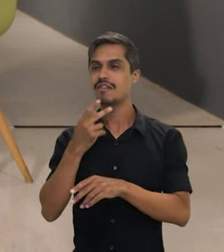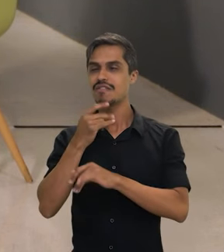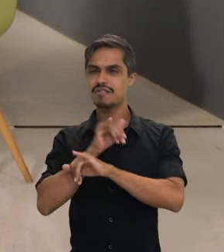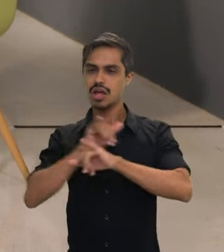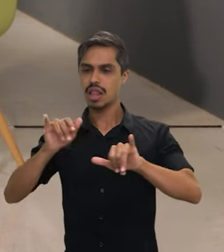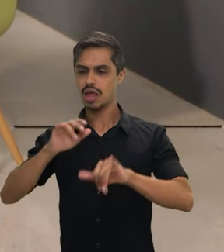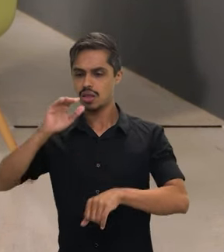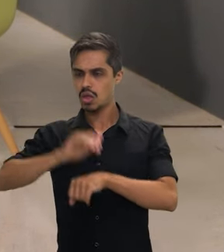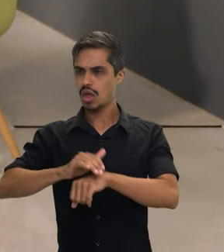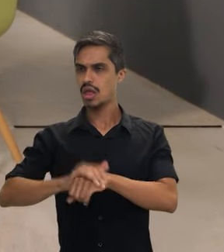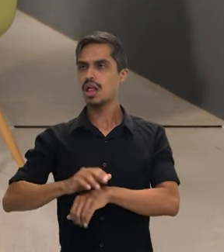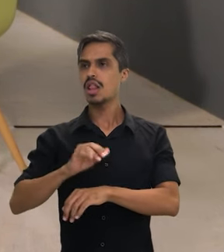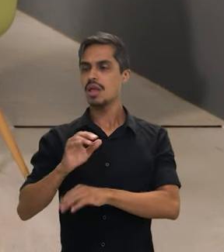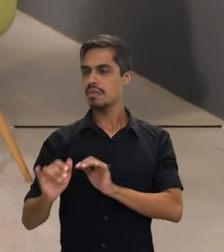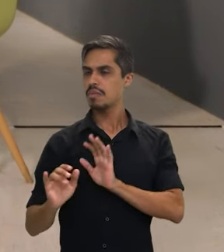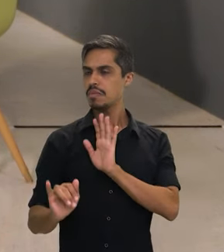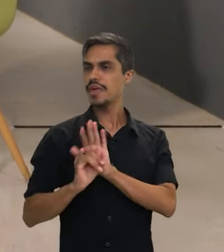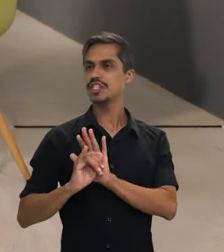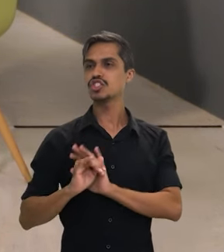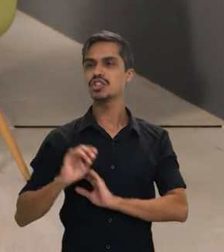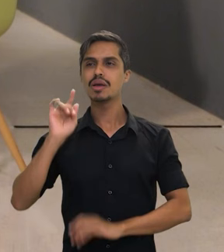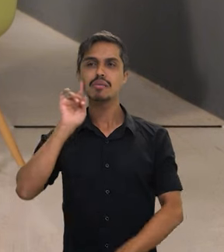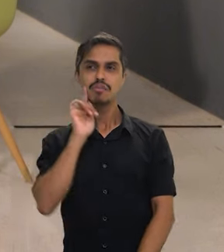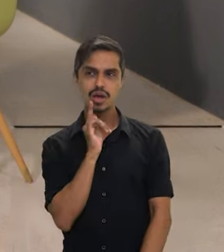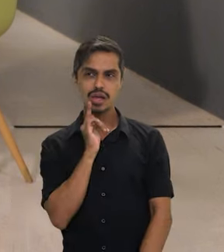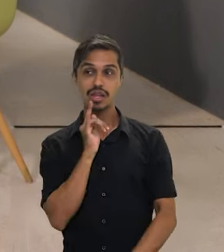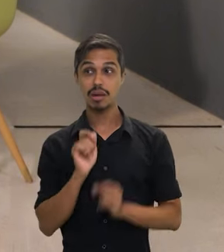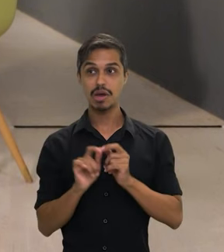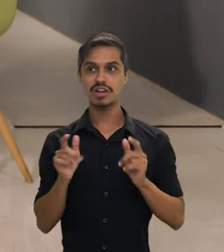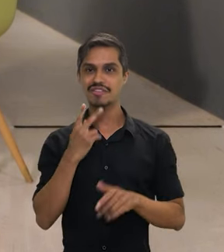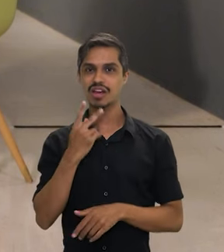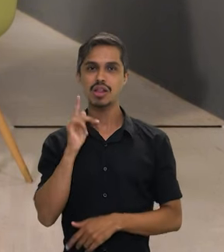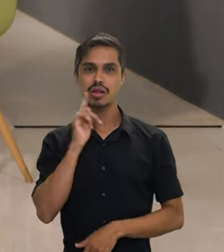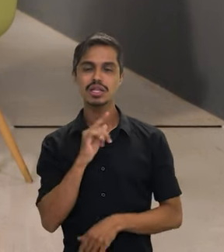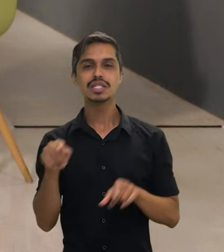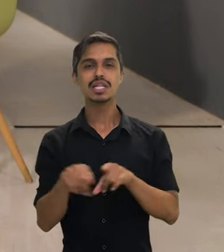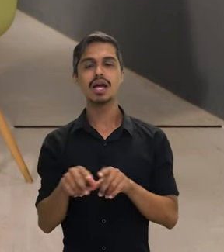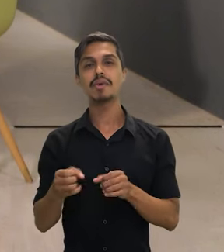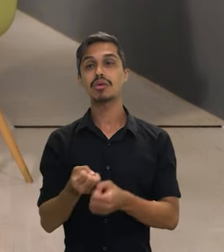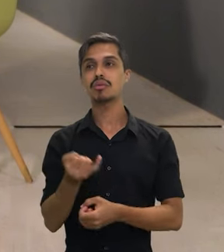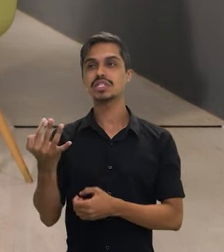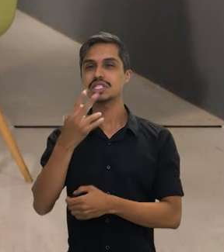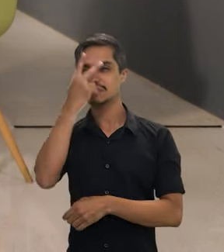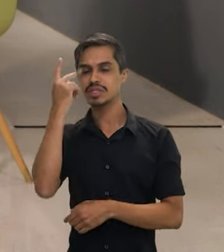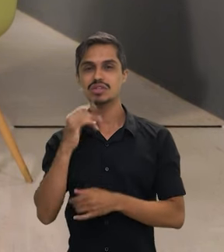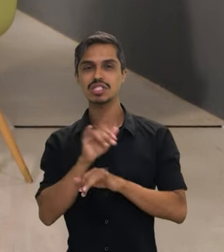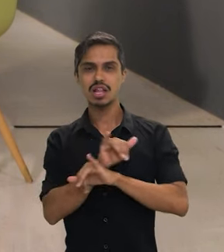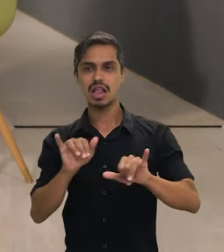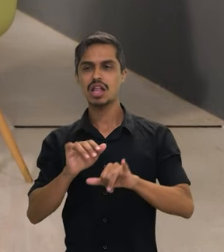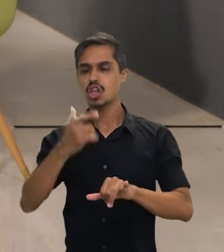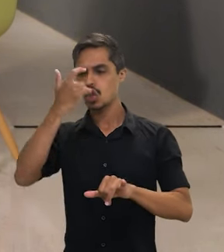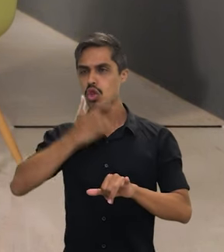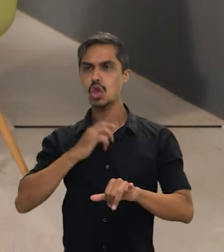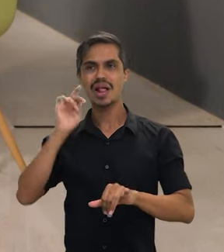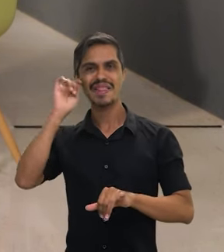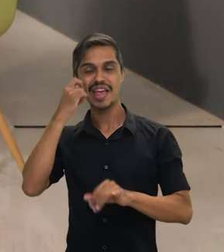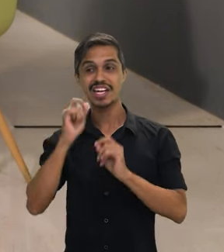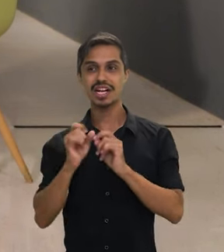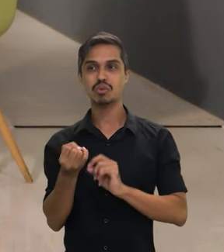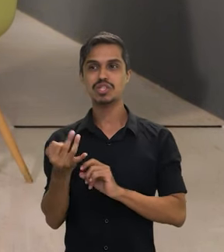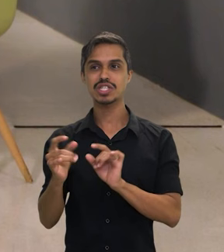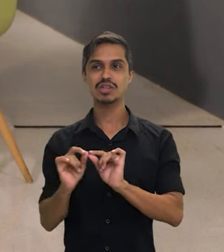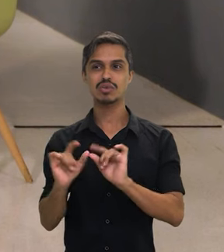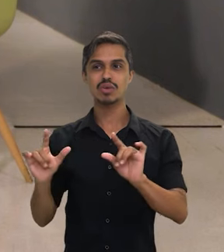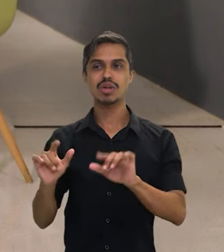autodeclarou parda. E também, além disso, aumentou o número das pessoas que se autodeclararam negras.